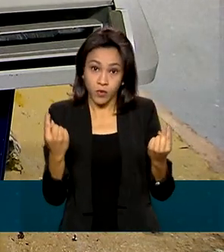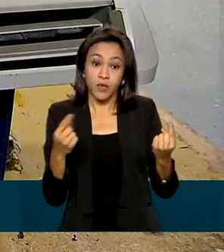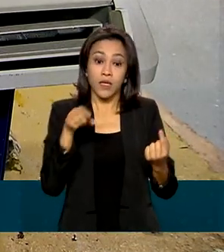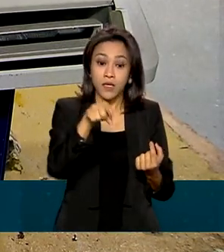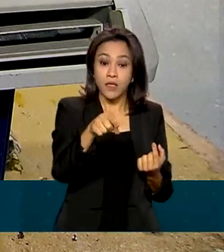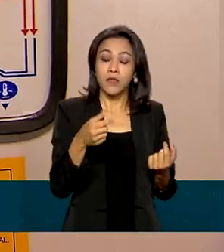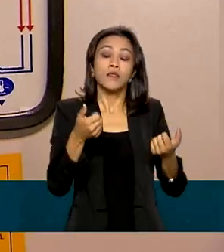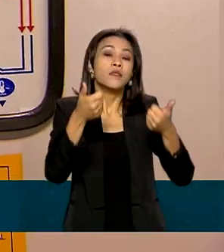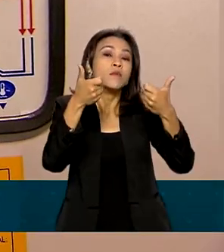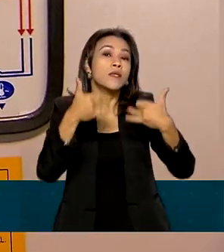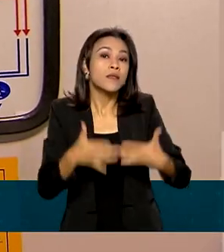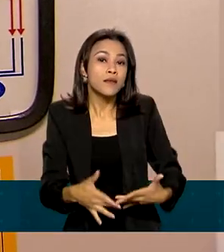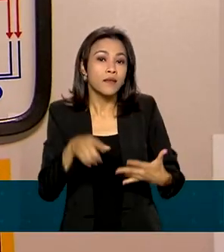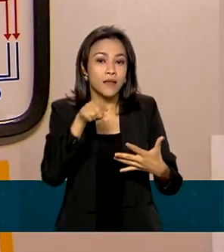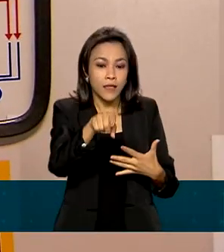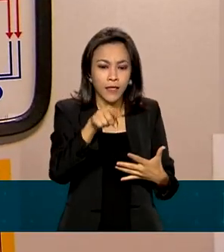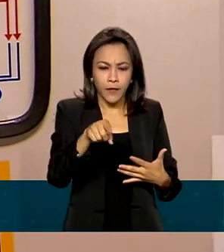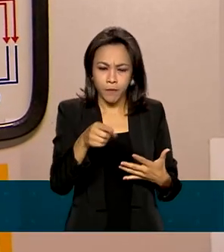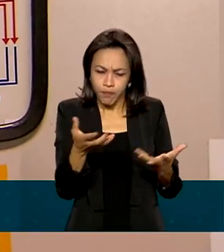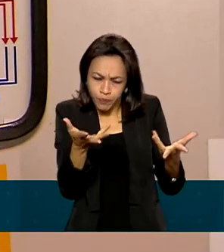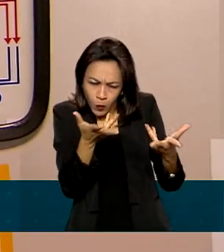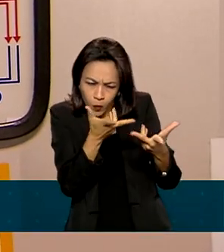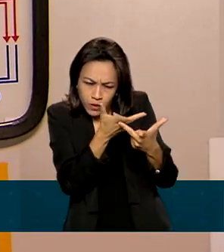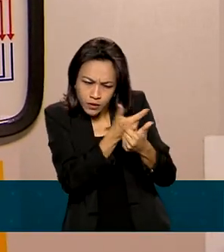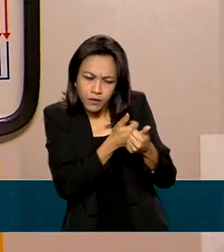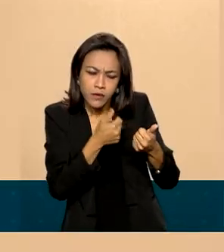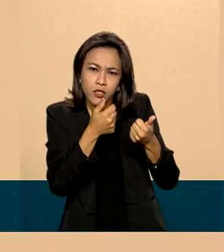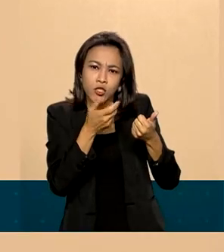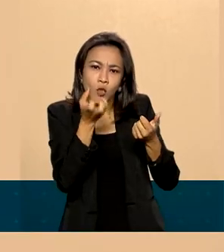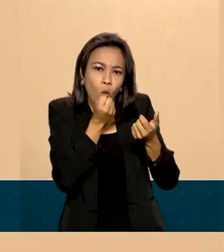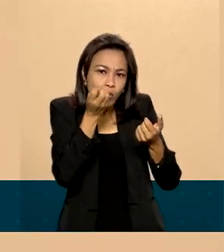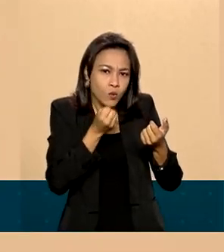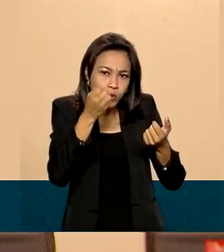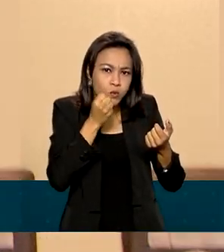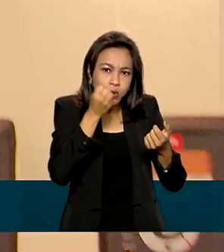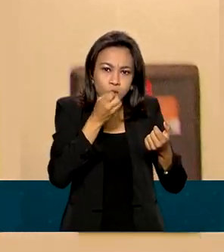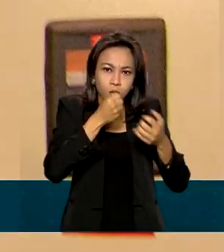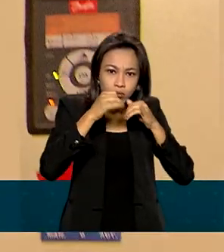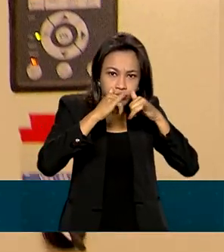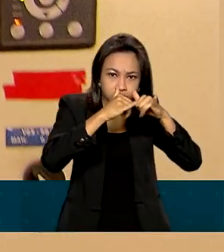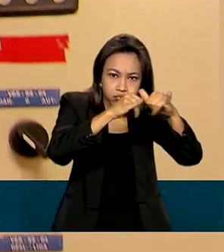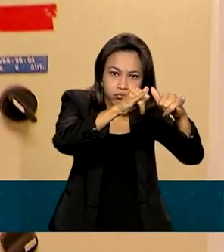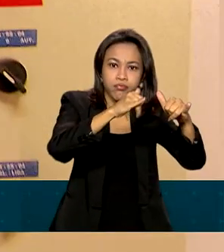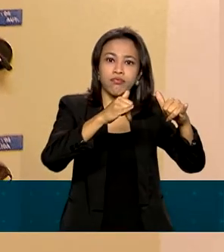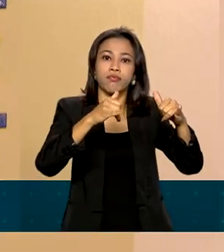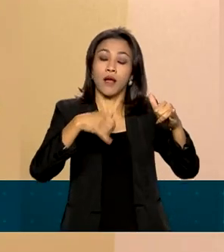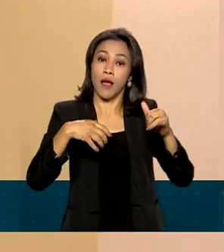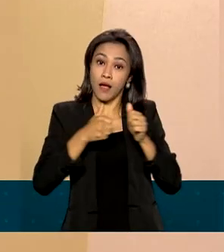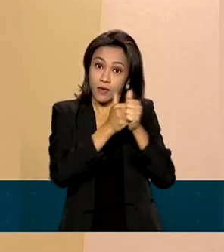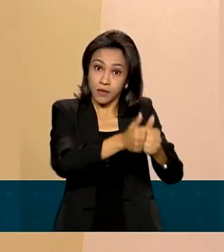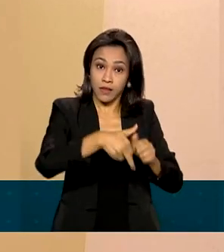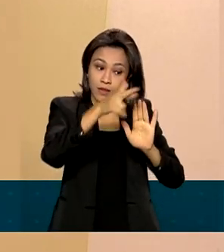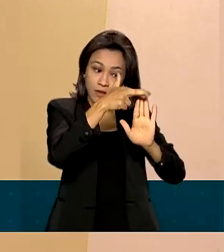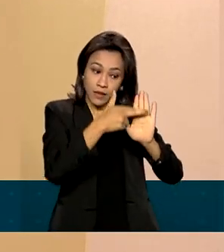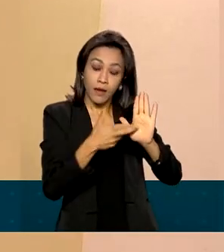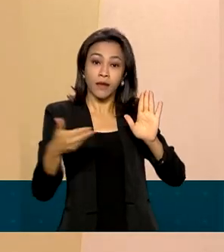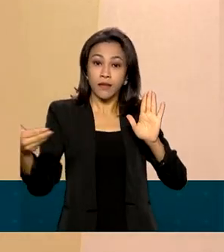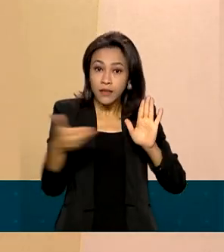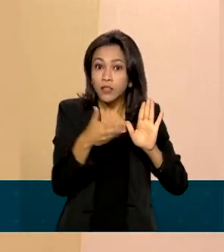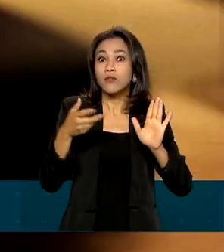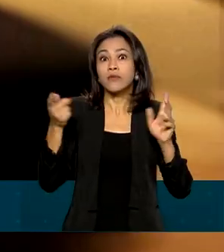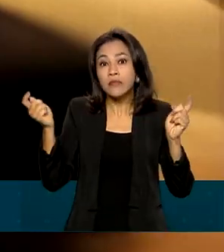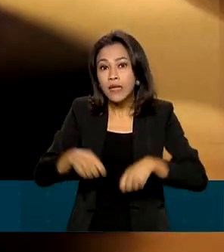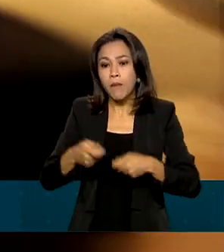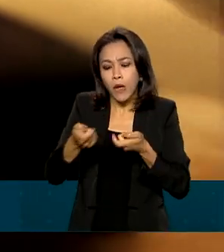de Indicadores e Níveis de Eficiência Energética, a adoção dos novos índices mínimos pode gerar uma